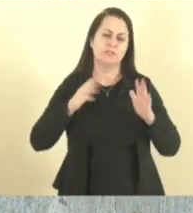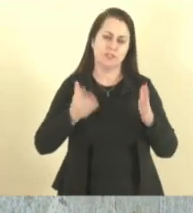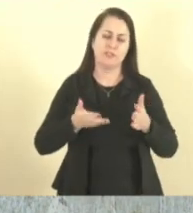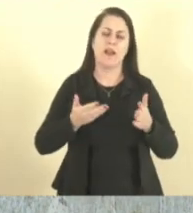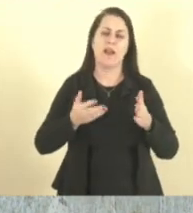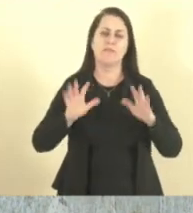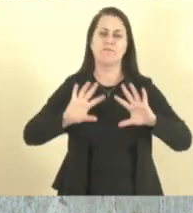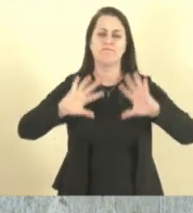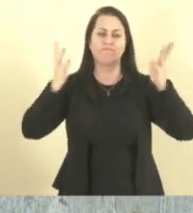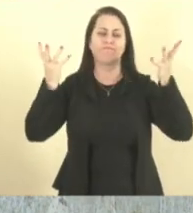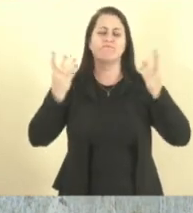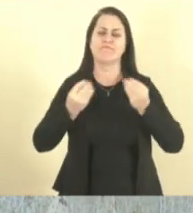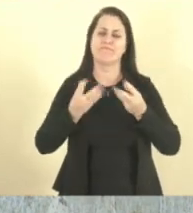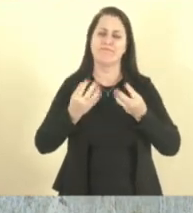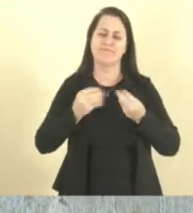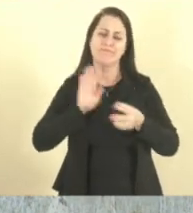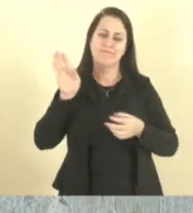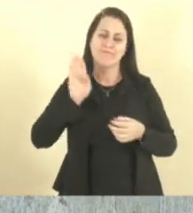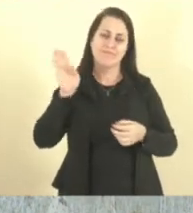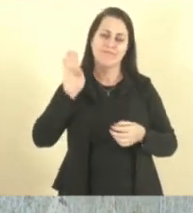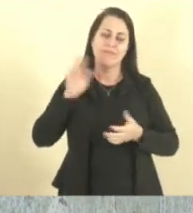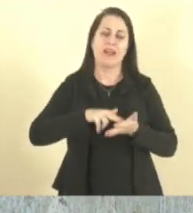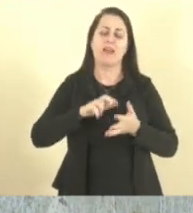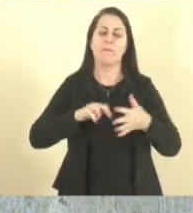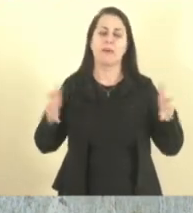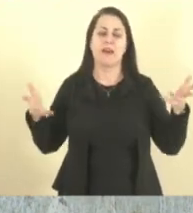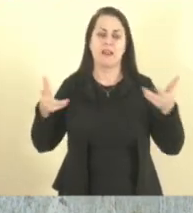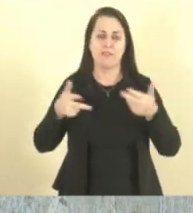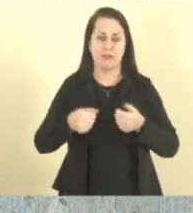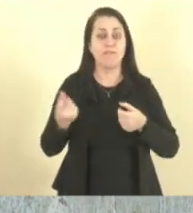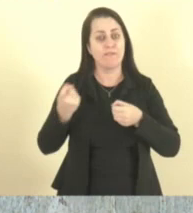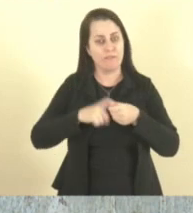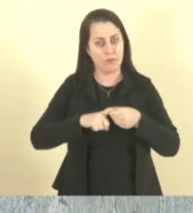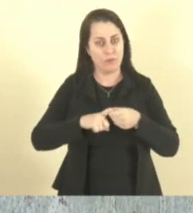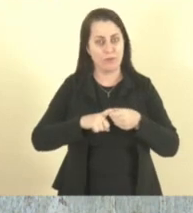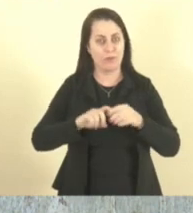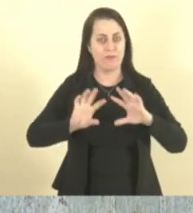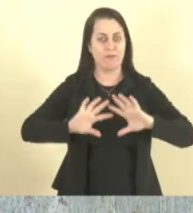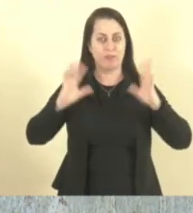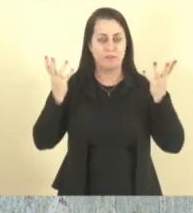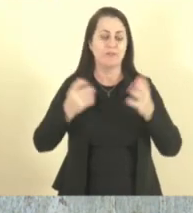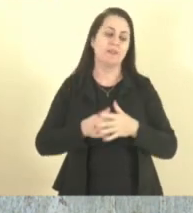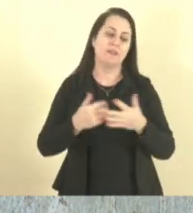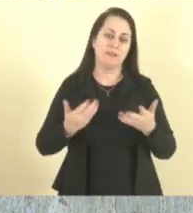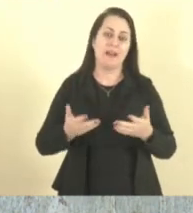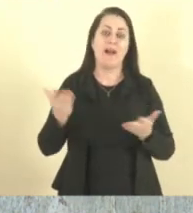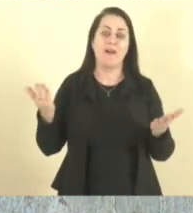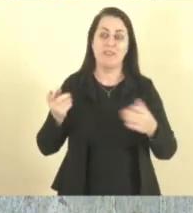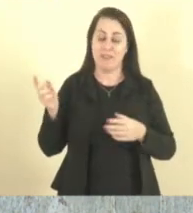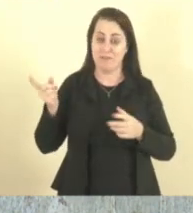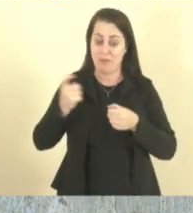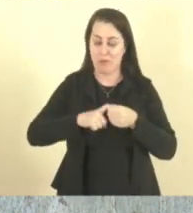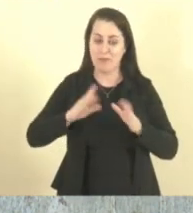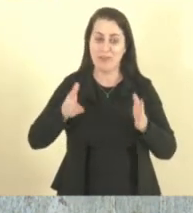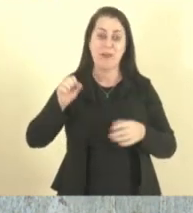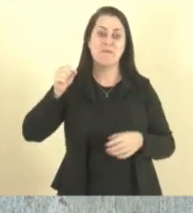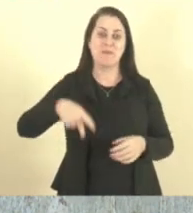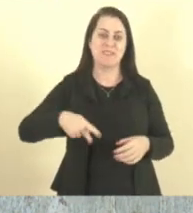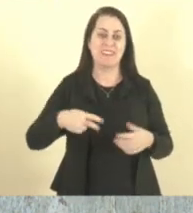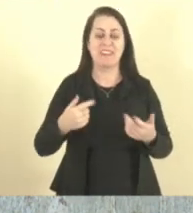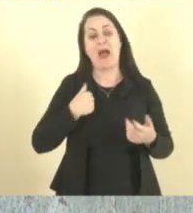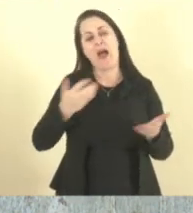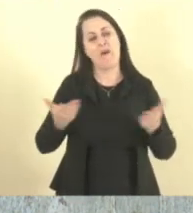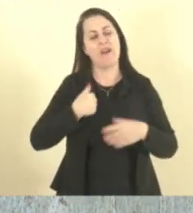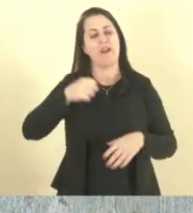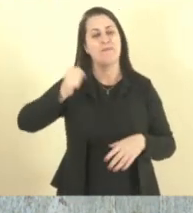de Alegre naquela cidade. Maravilhosa. E agora voltou, Retornou o feijão de Alegre. Agora já estou aposentado, aí já não estou indo mais.